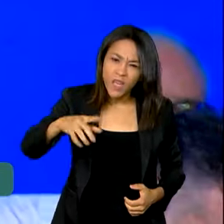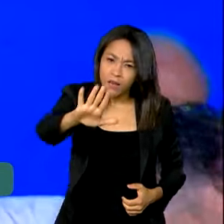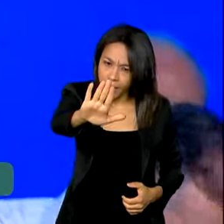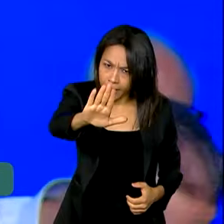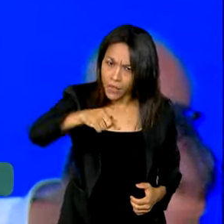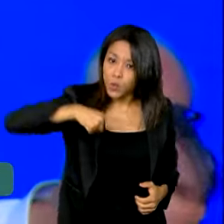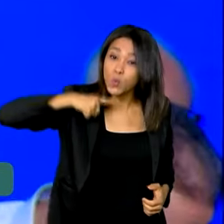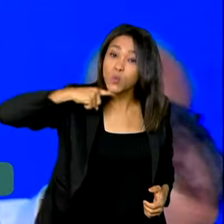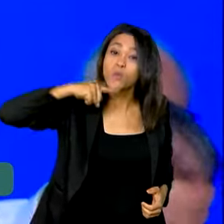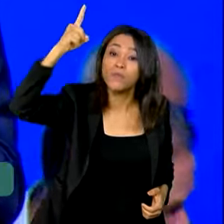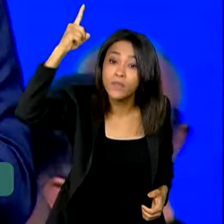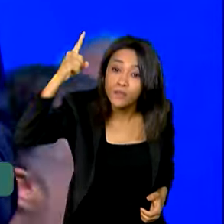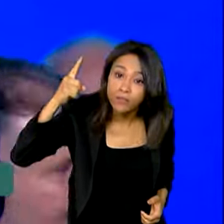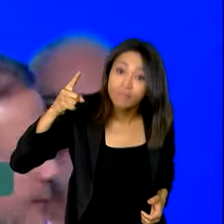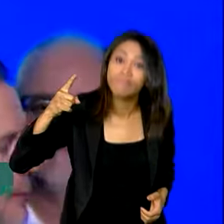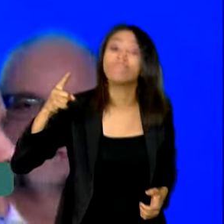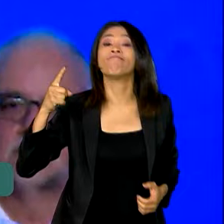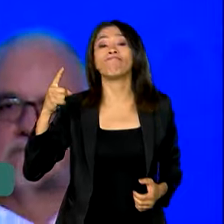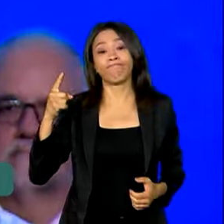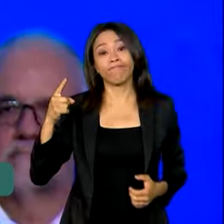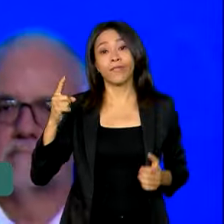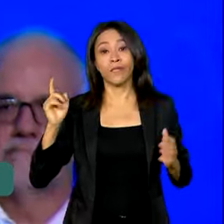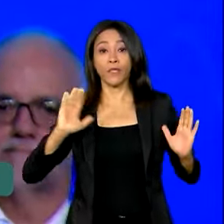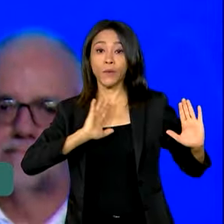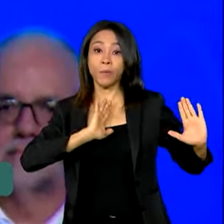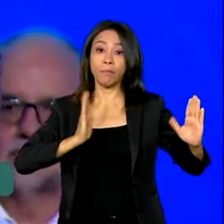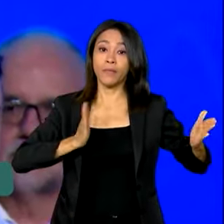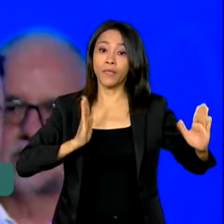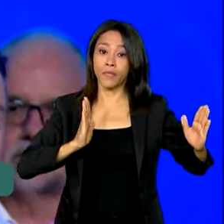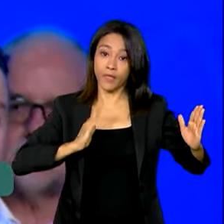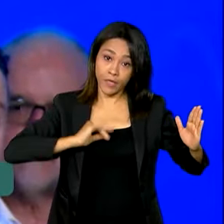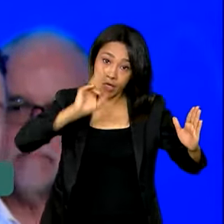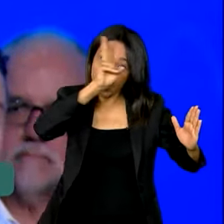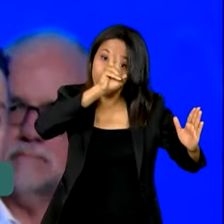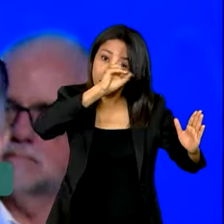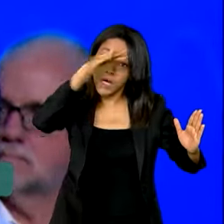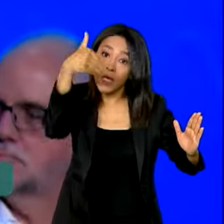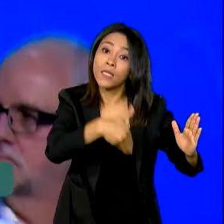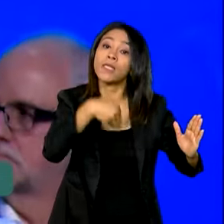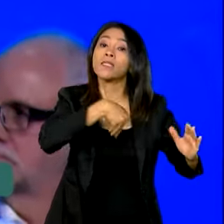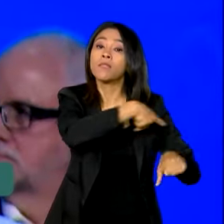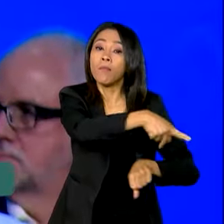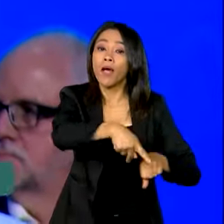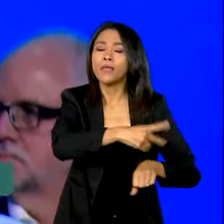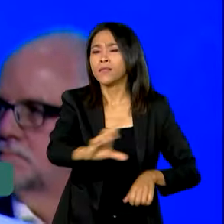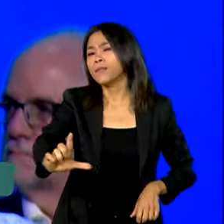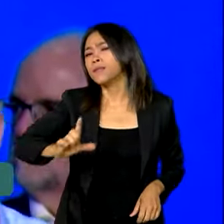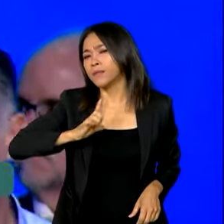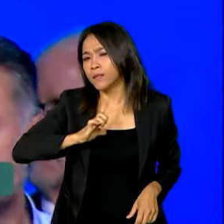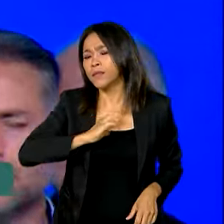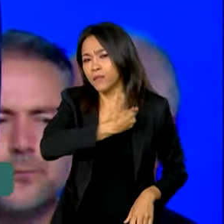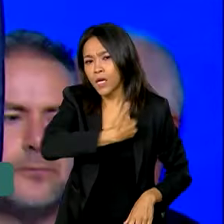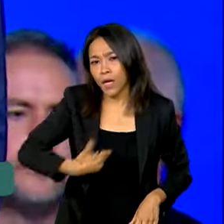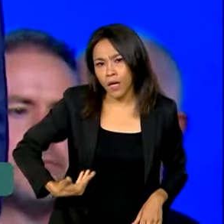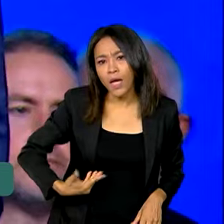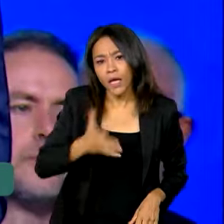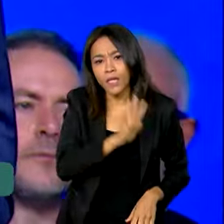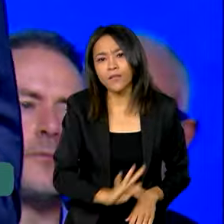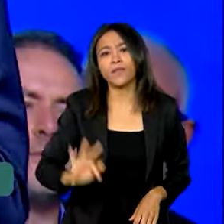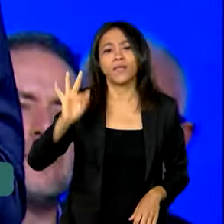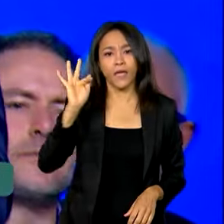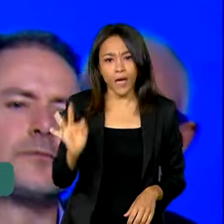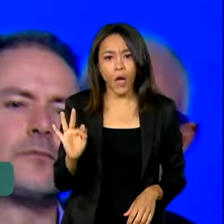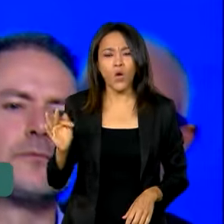que em algum momento da história desse país teve um governo federal que